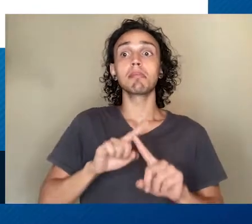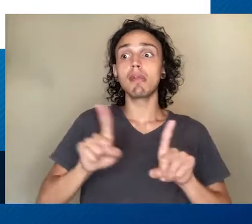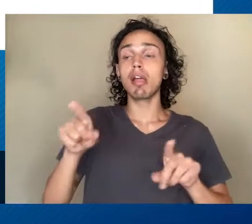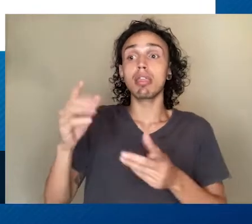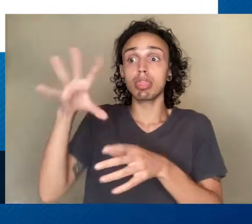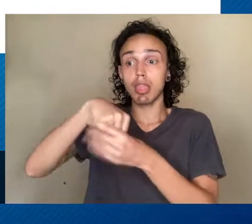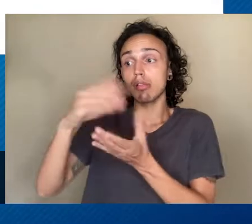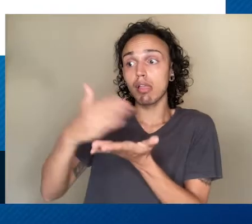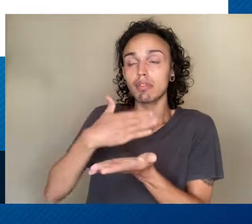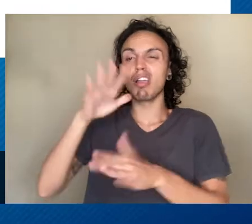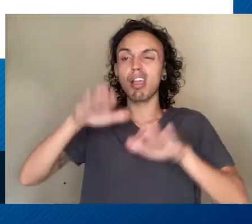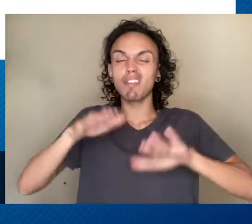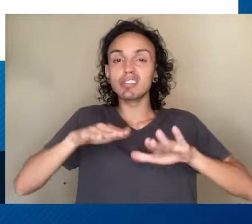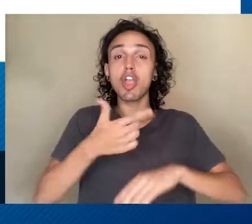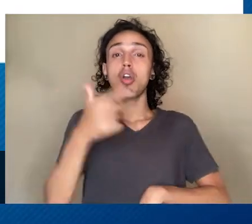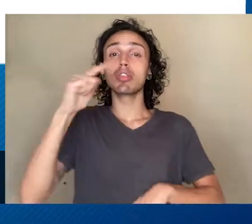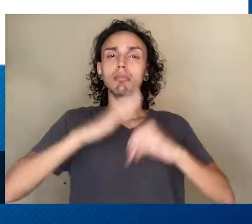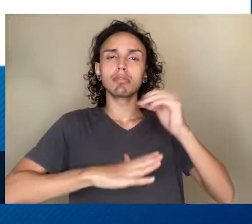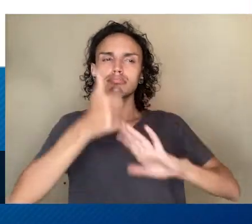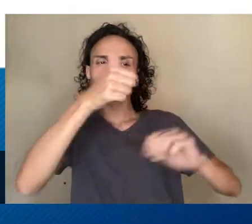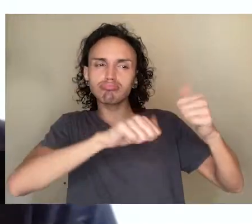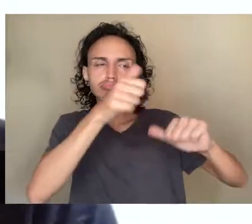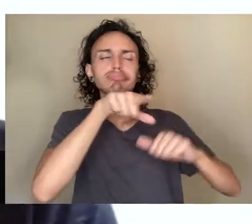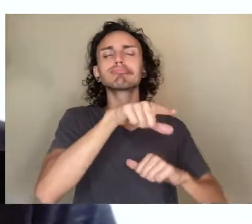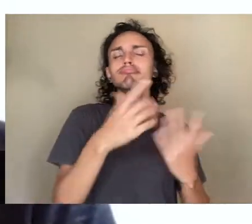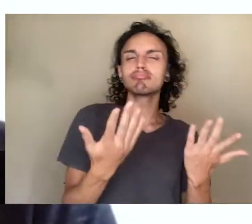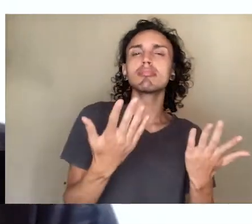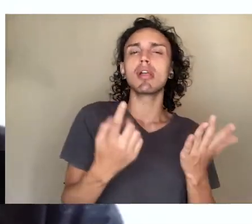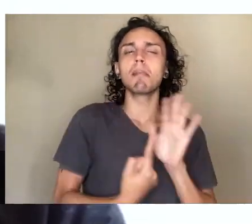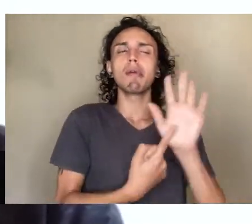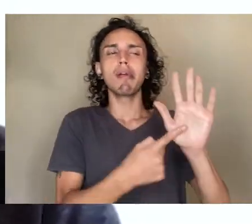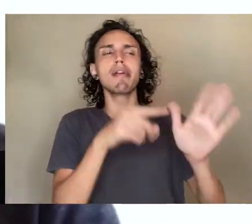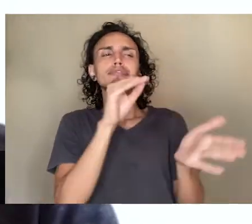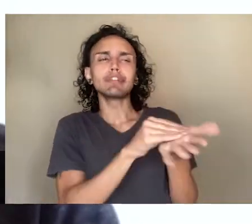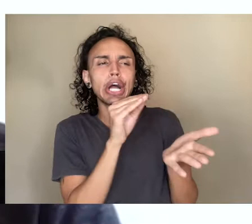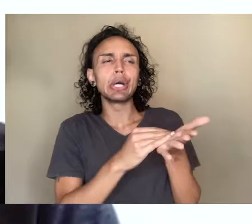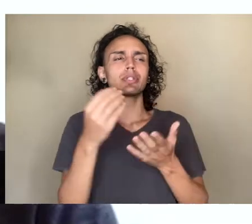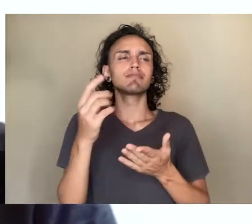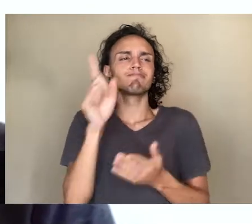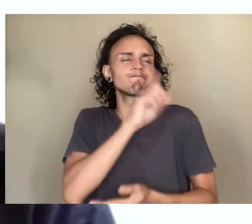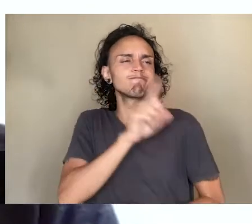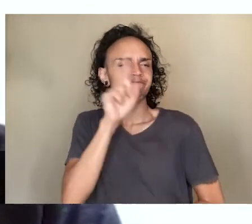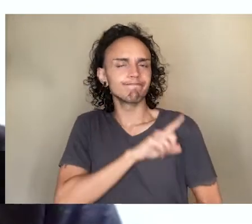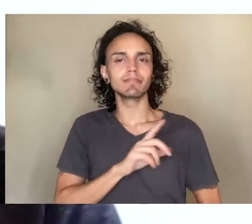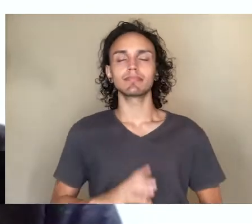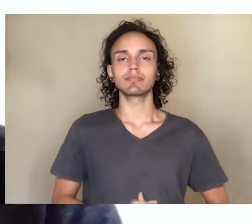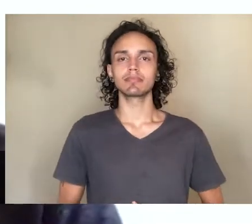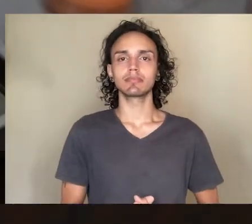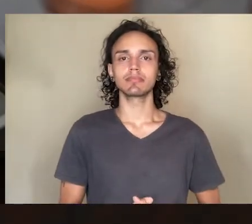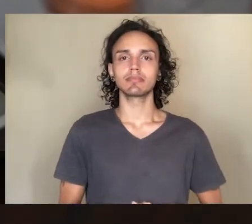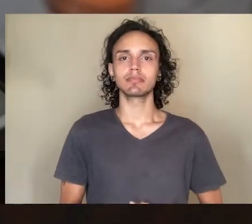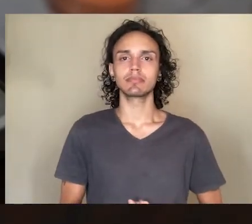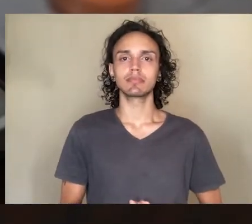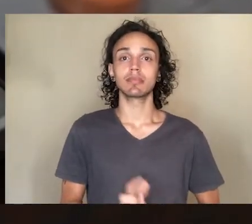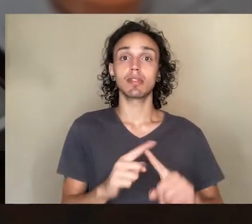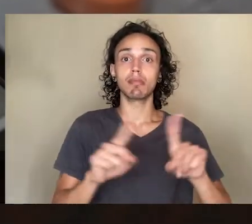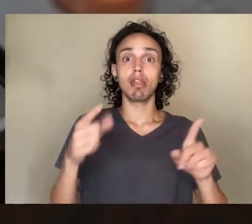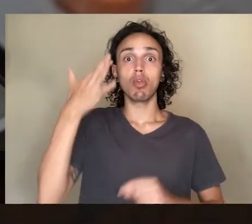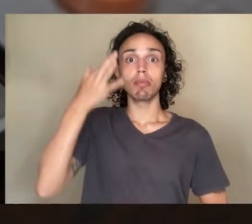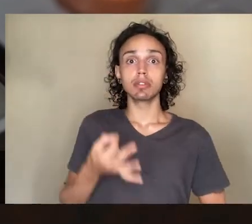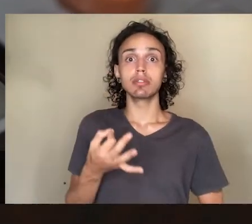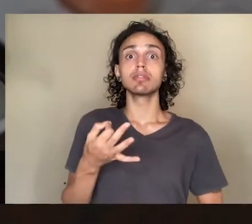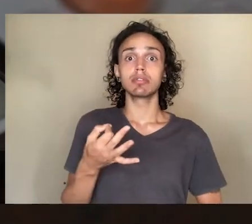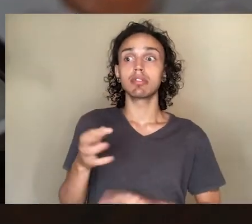contestado, era invalidado, ele passava por alguns processos de checagem, de fatos, enfim. Mas essa